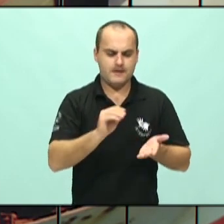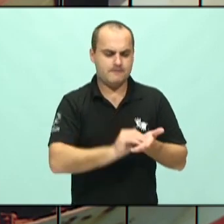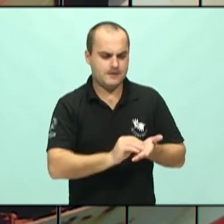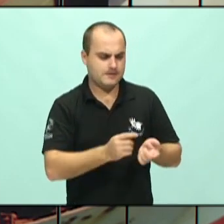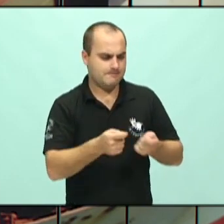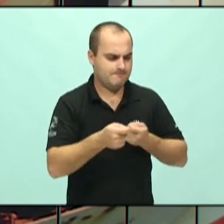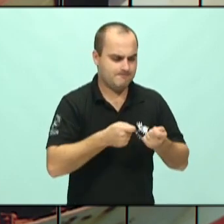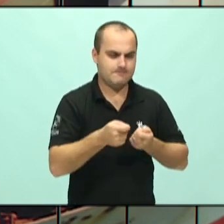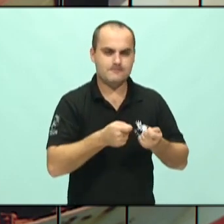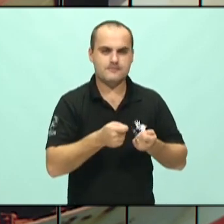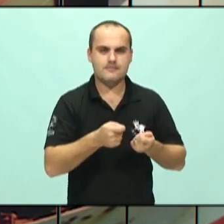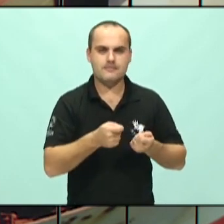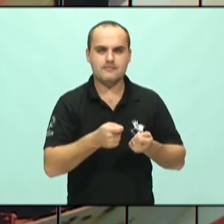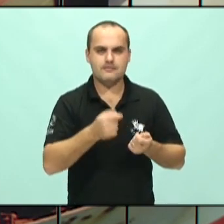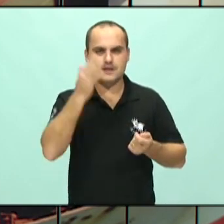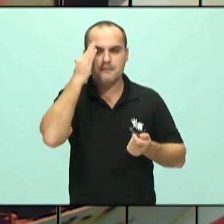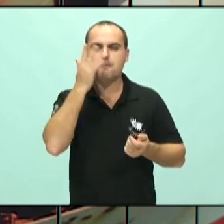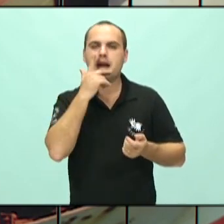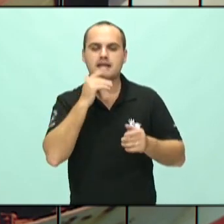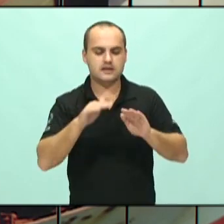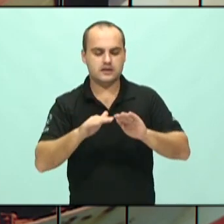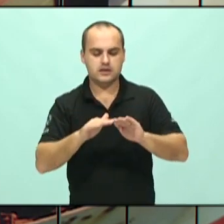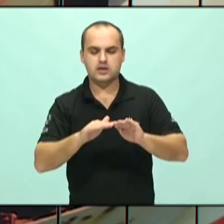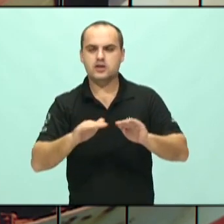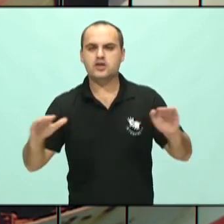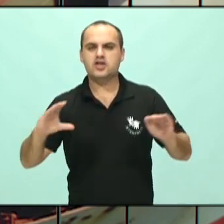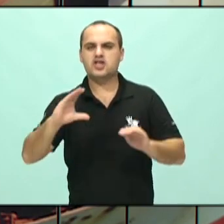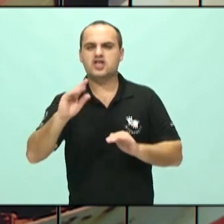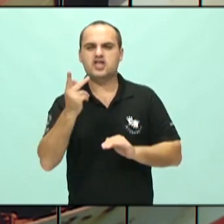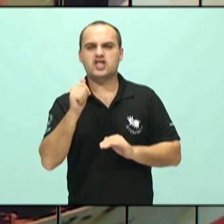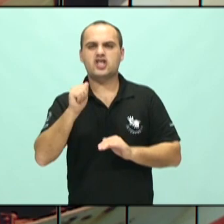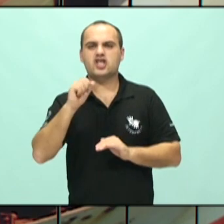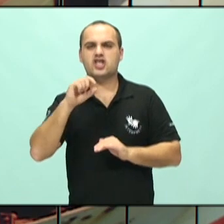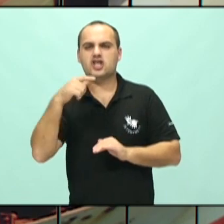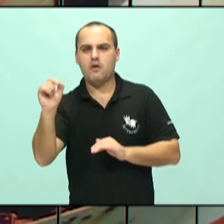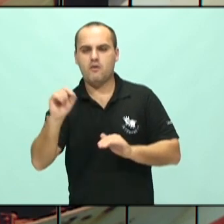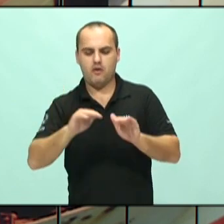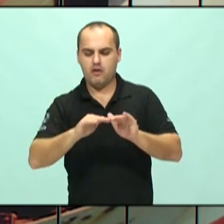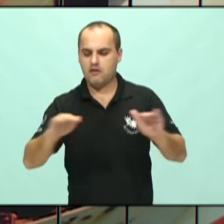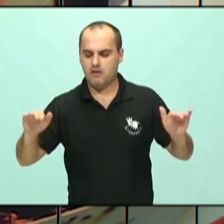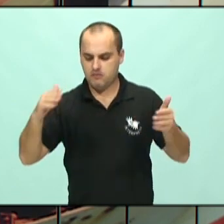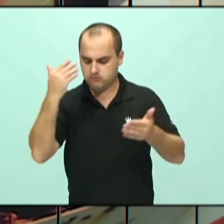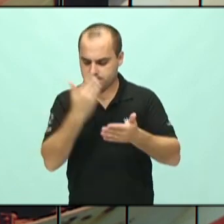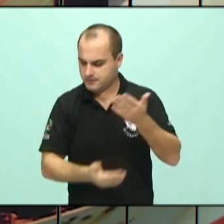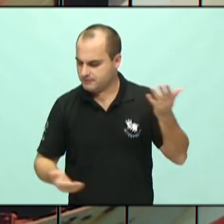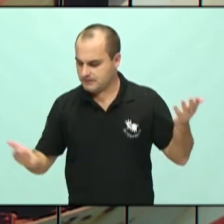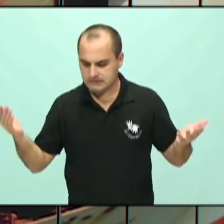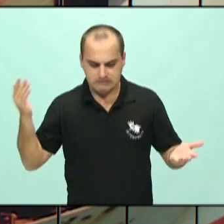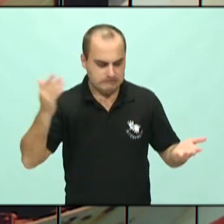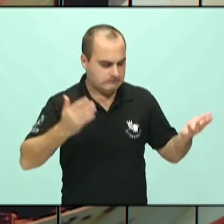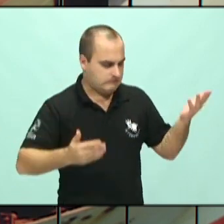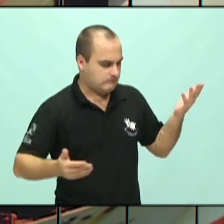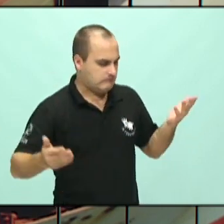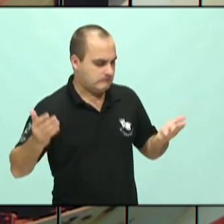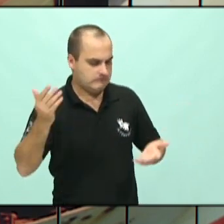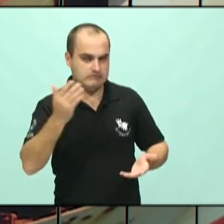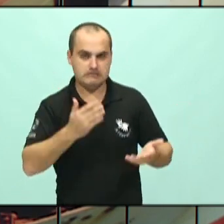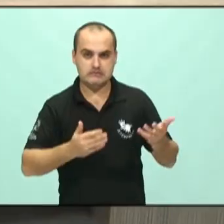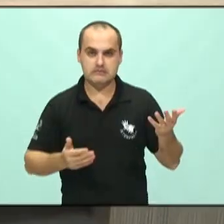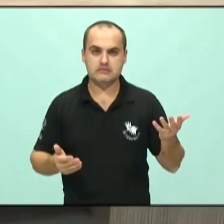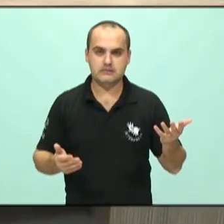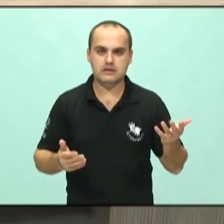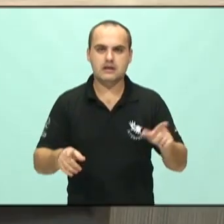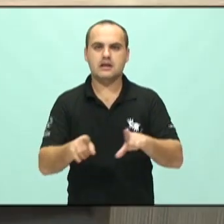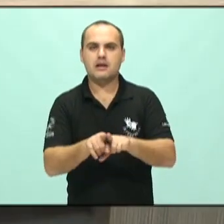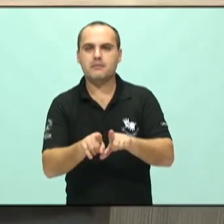Eu não tenho mais chão. E aí a gente tem as perdas de entes queridos. As perdas de entes queridos e os lutos mal